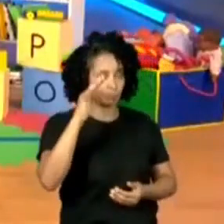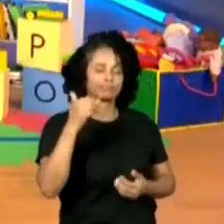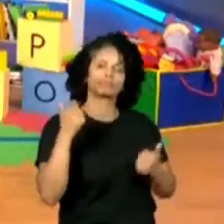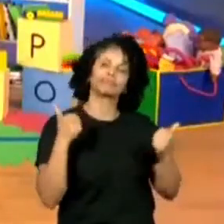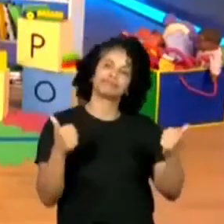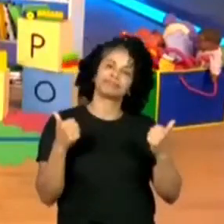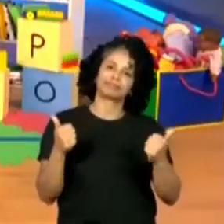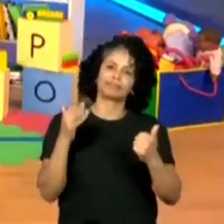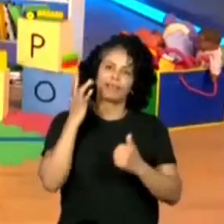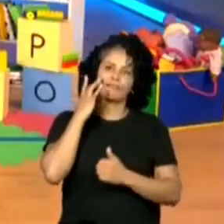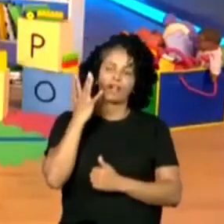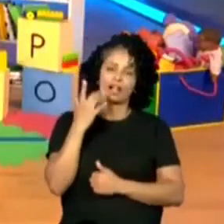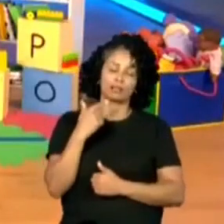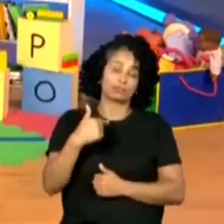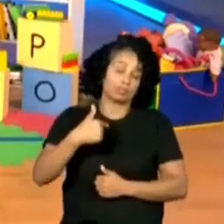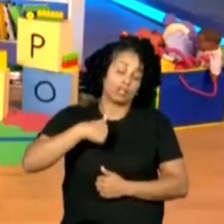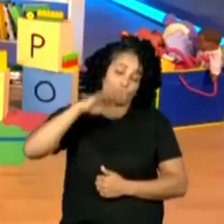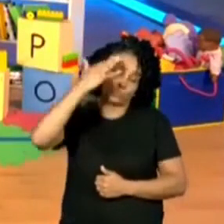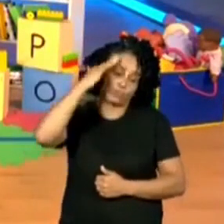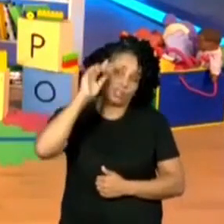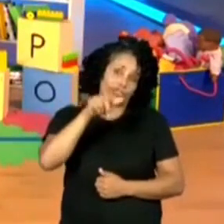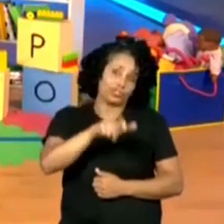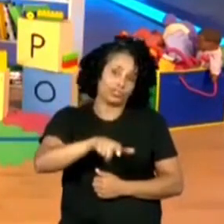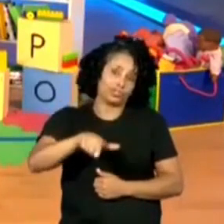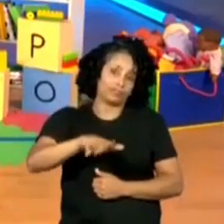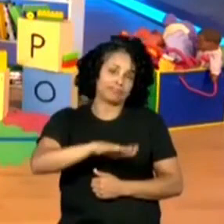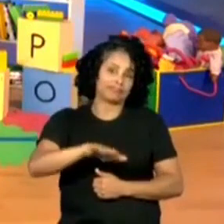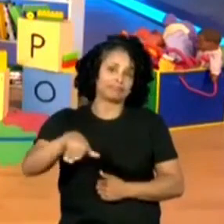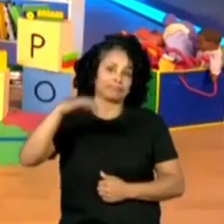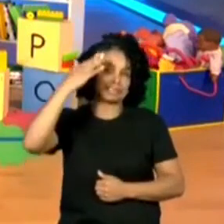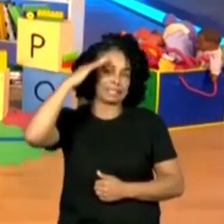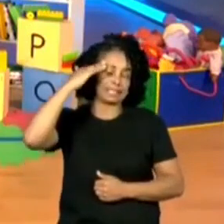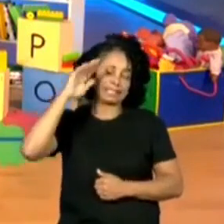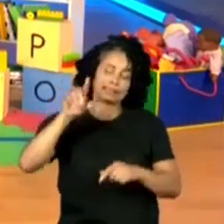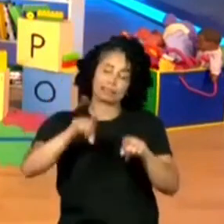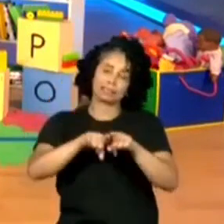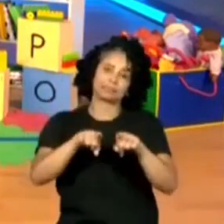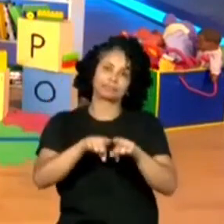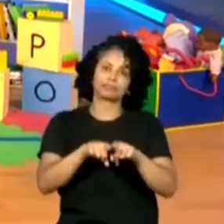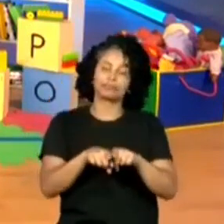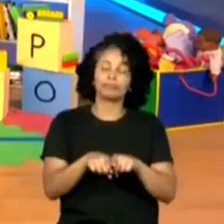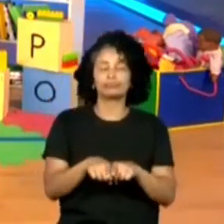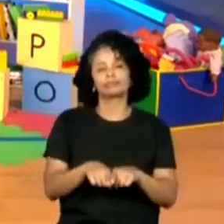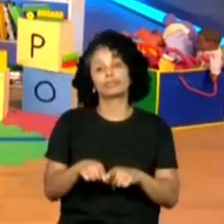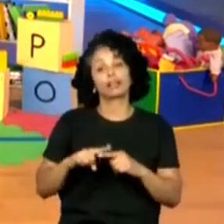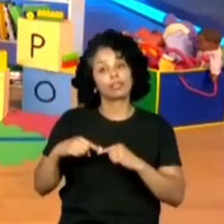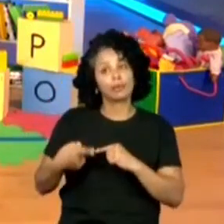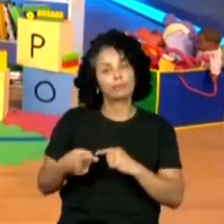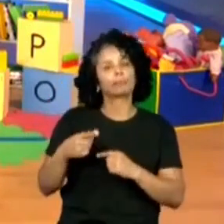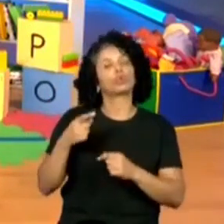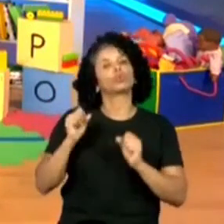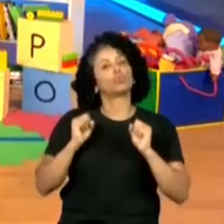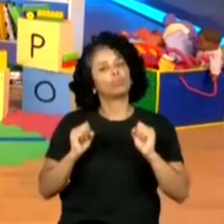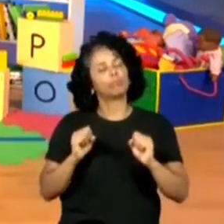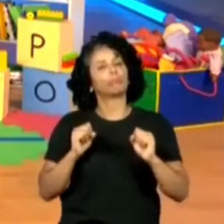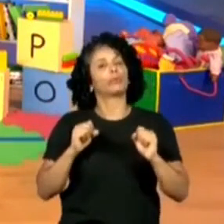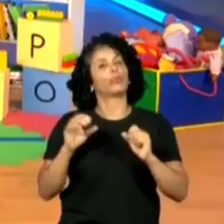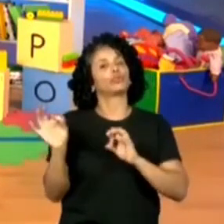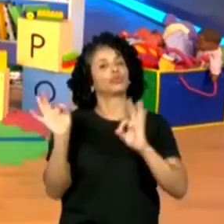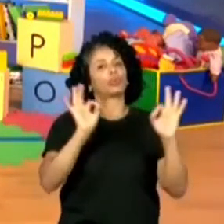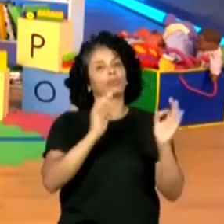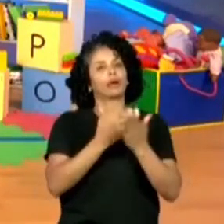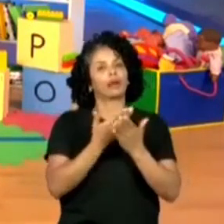super claro. Se eu entendi, eu acho que a galera de lá entender. Tudo bem? Qualquer coisa, vocês podem assistir essa aula de novo, pegar as informações